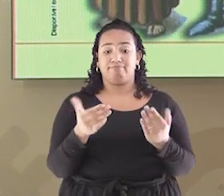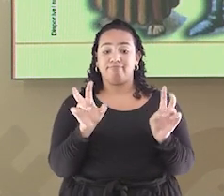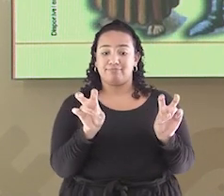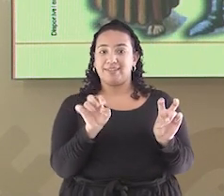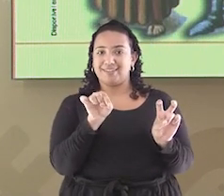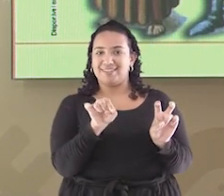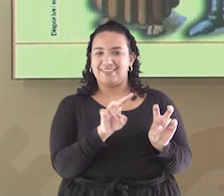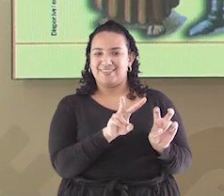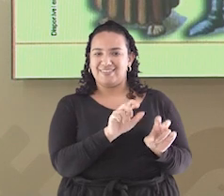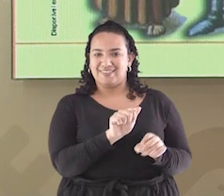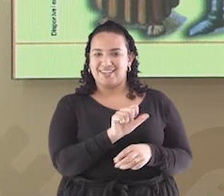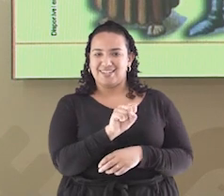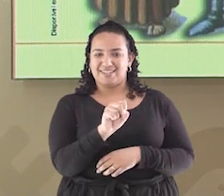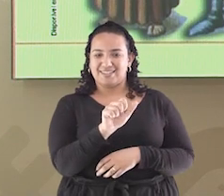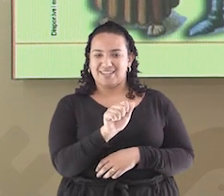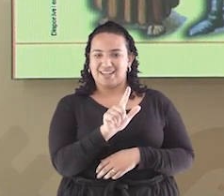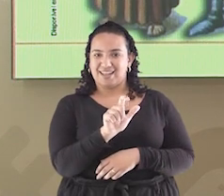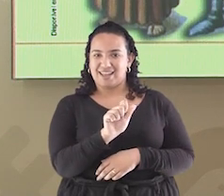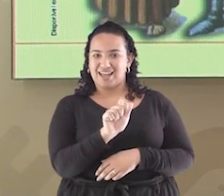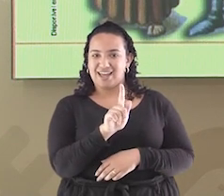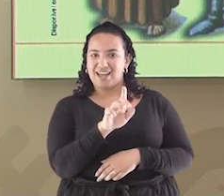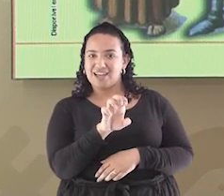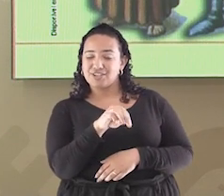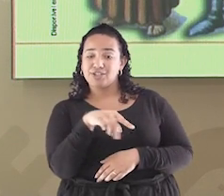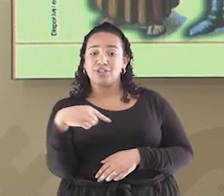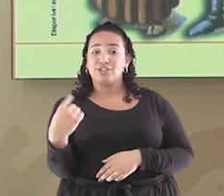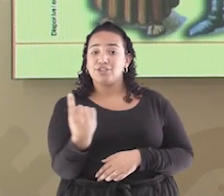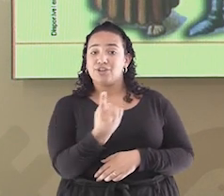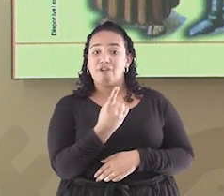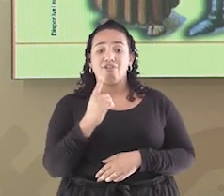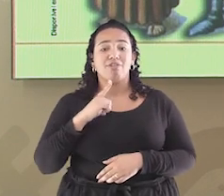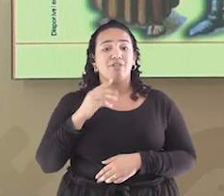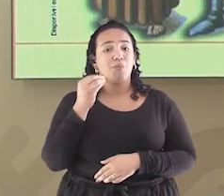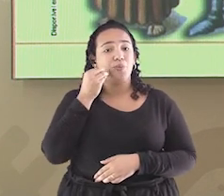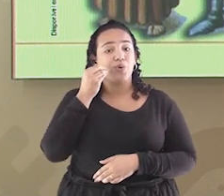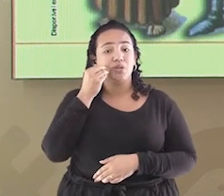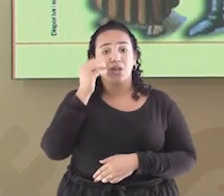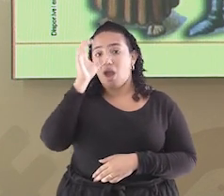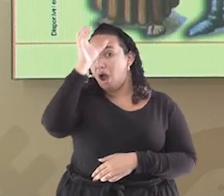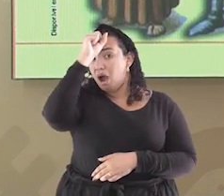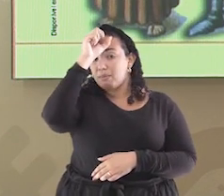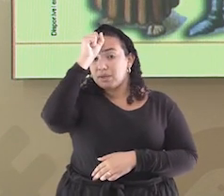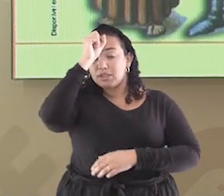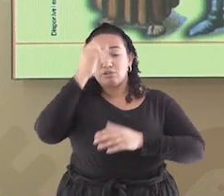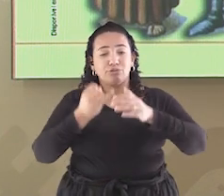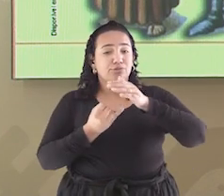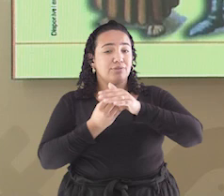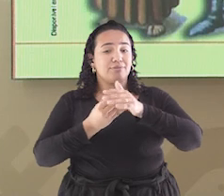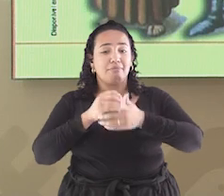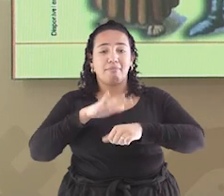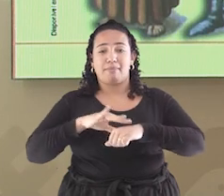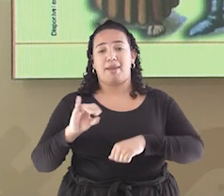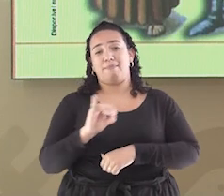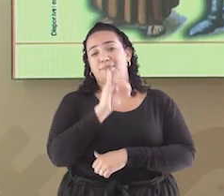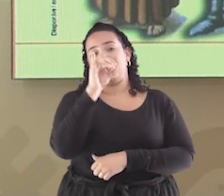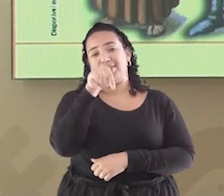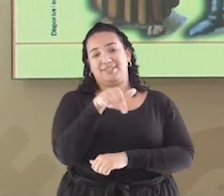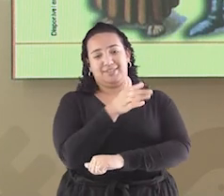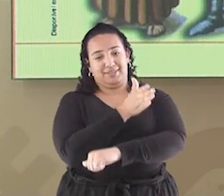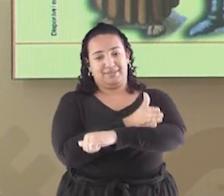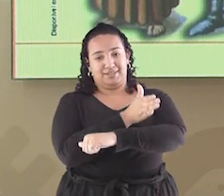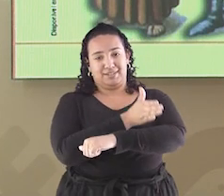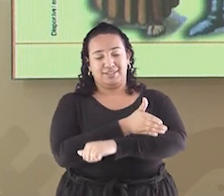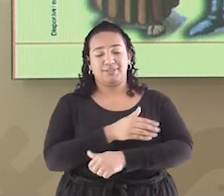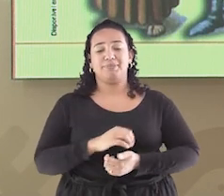aprender uma das mais importantes e significativas instituições de toda a Idade Média. Essa cerimônia